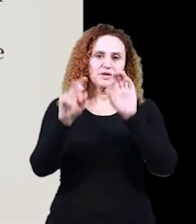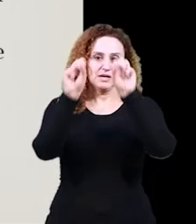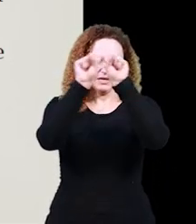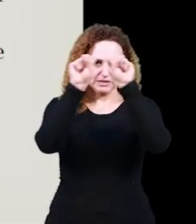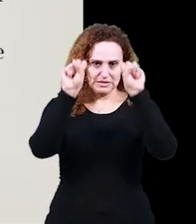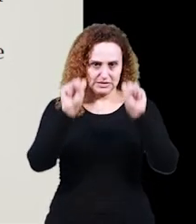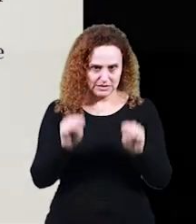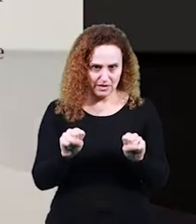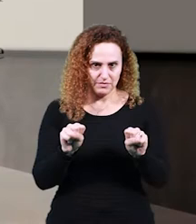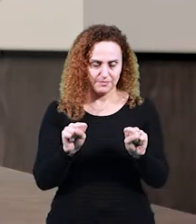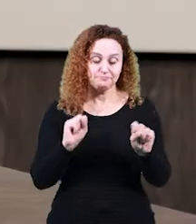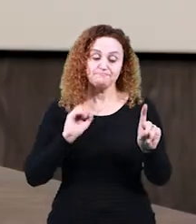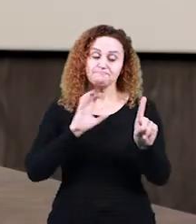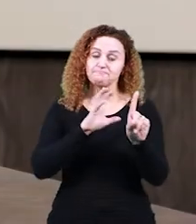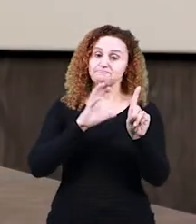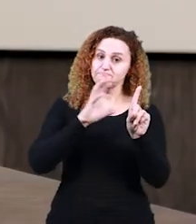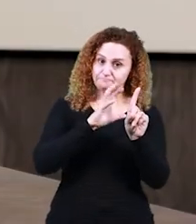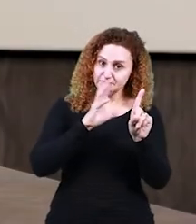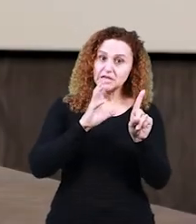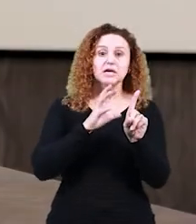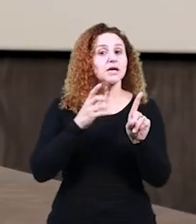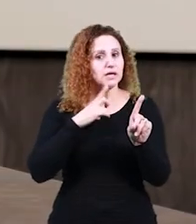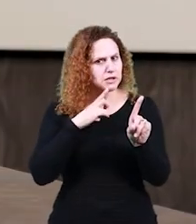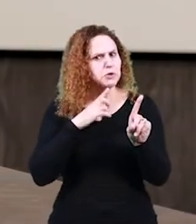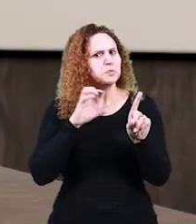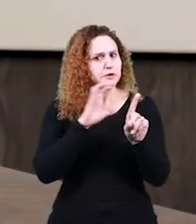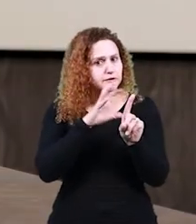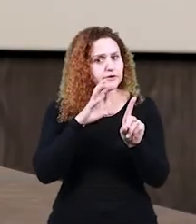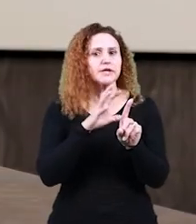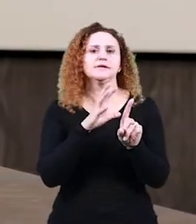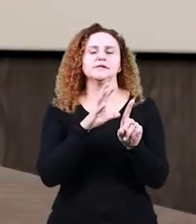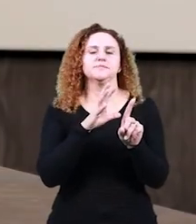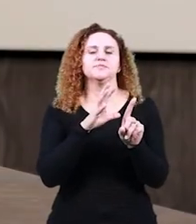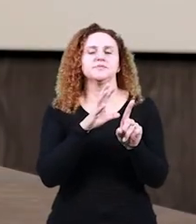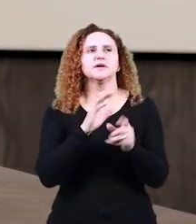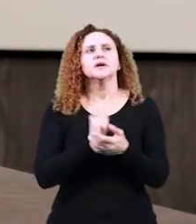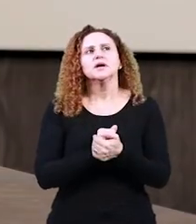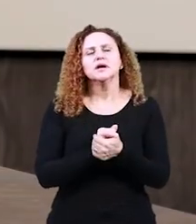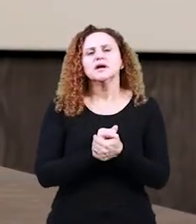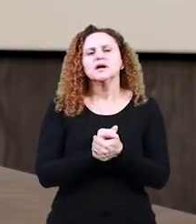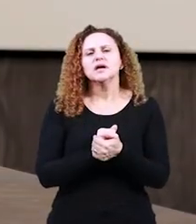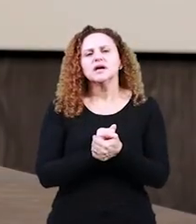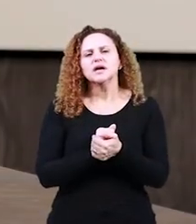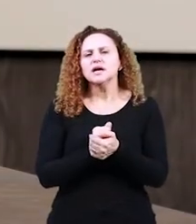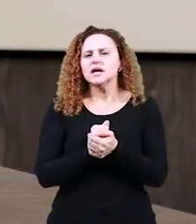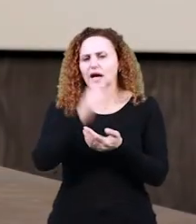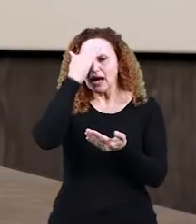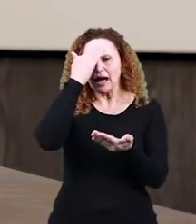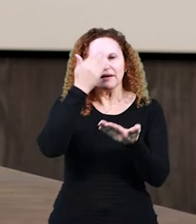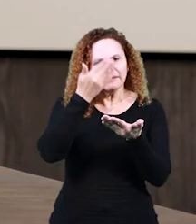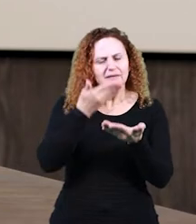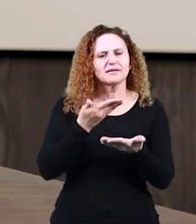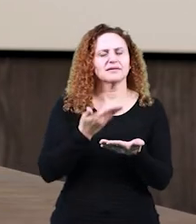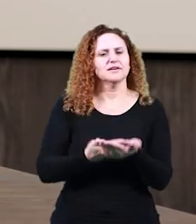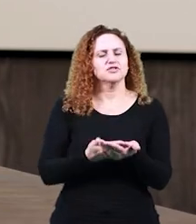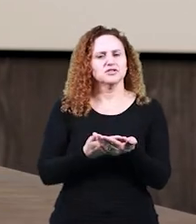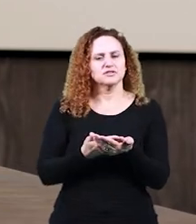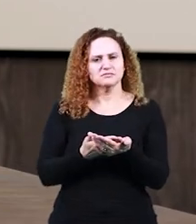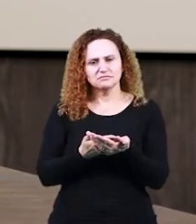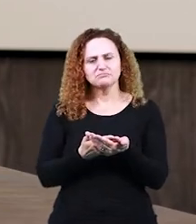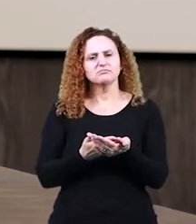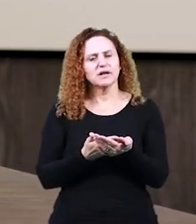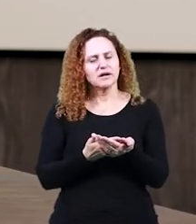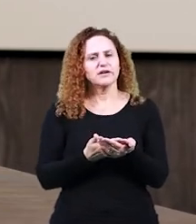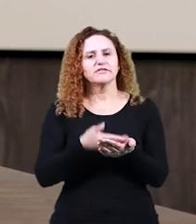interferem. A princípio, se acreditava, e talvez por isso a fala tenha sido deixada de lado de